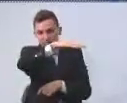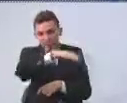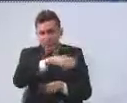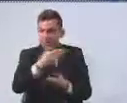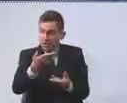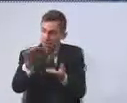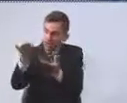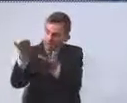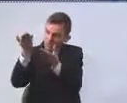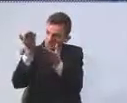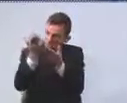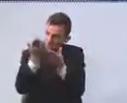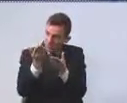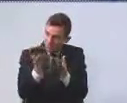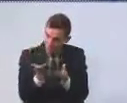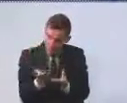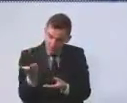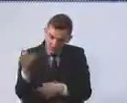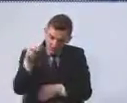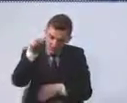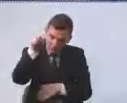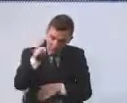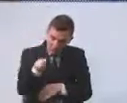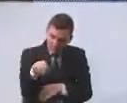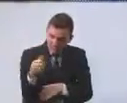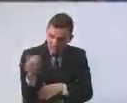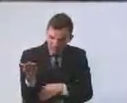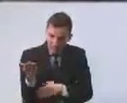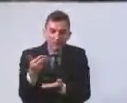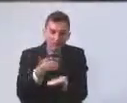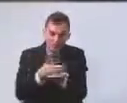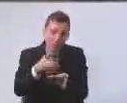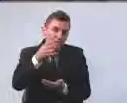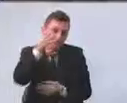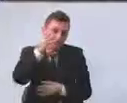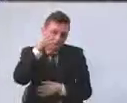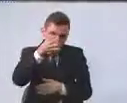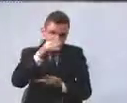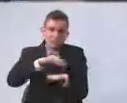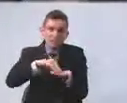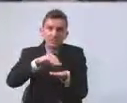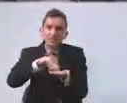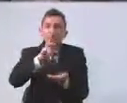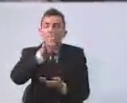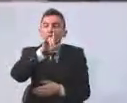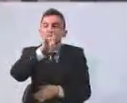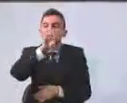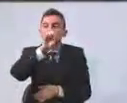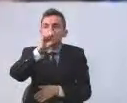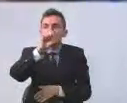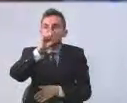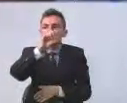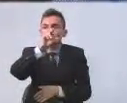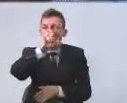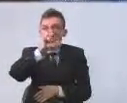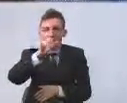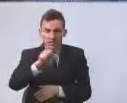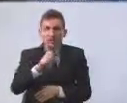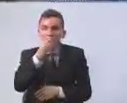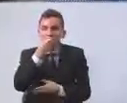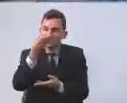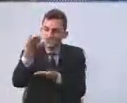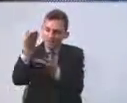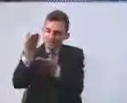convidando a ocupar a mesa para suas explanações o secretário Ulisses Correia. Bem-vindo,